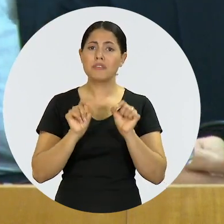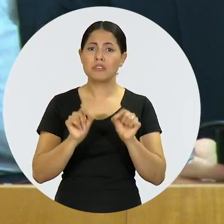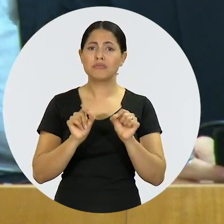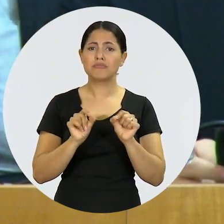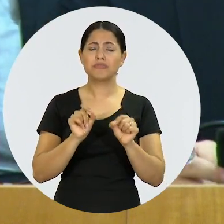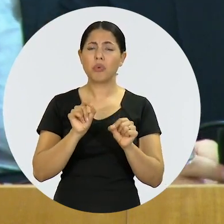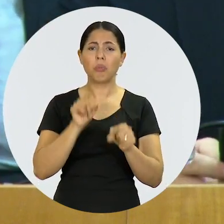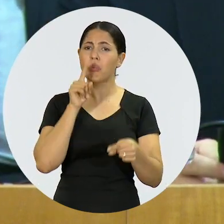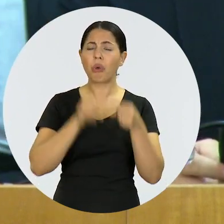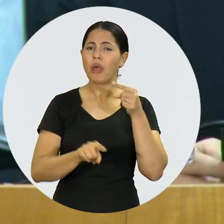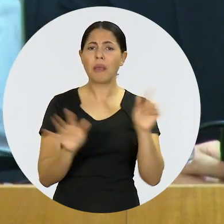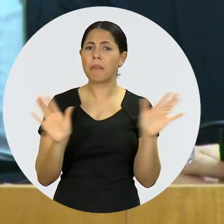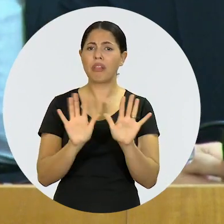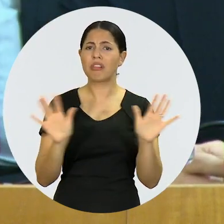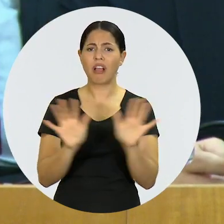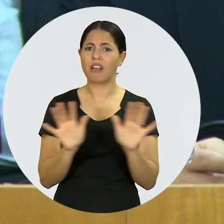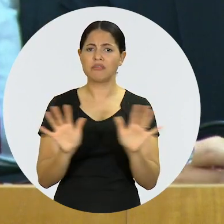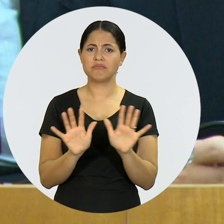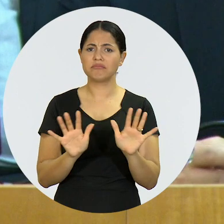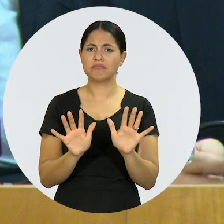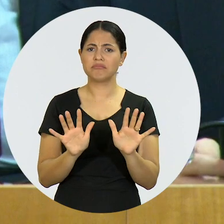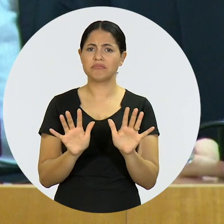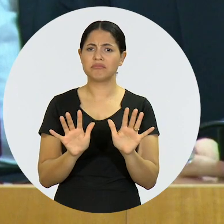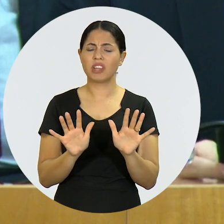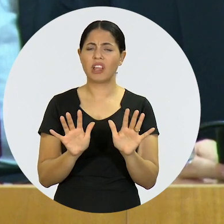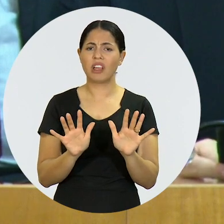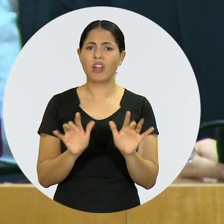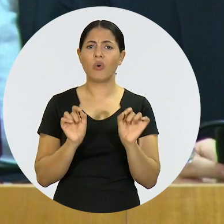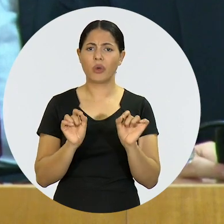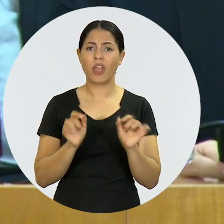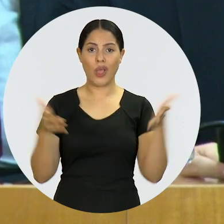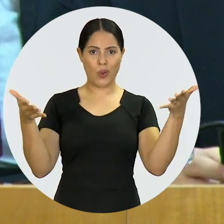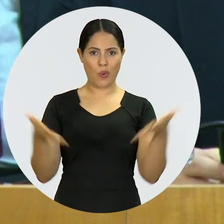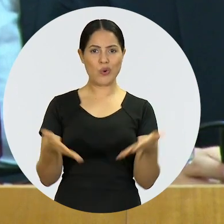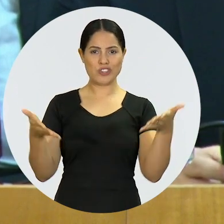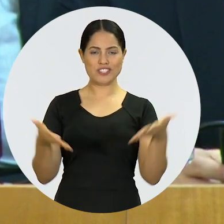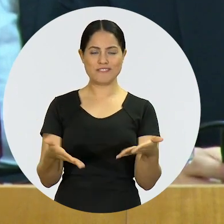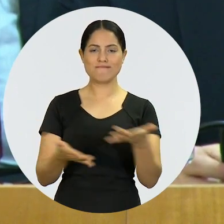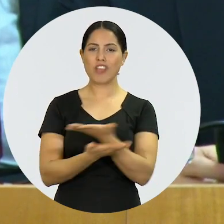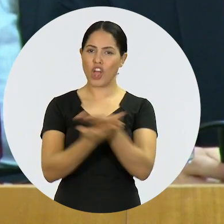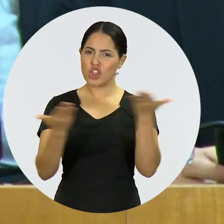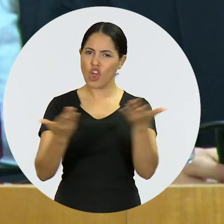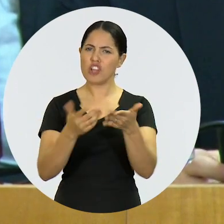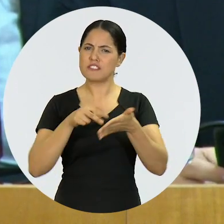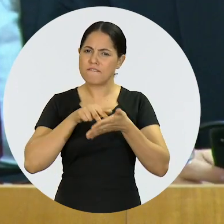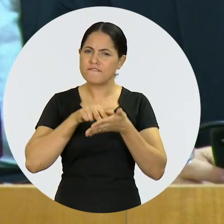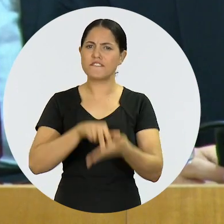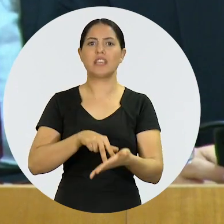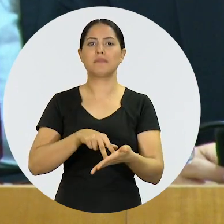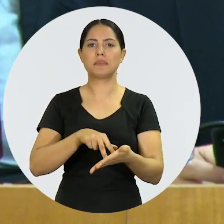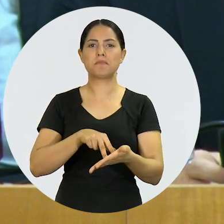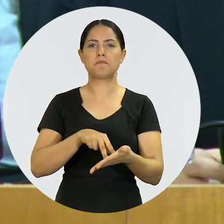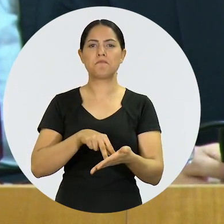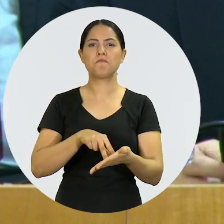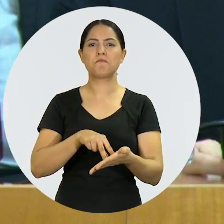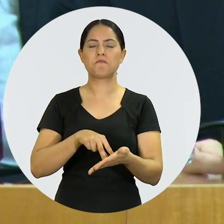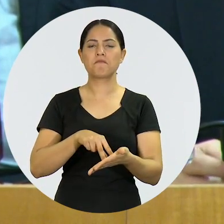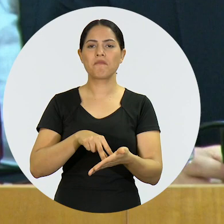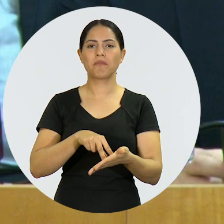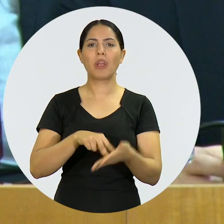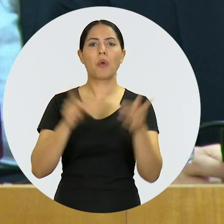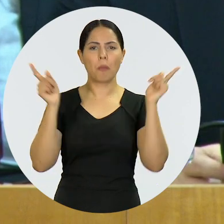Mas o que não impede é de hoje, de forma consolidada,